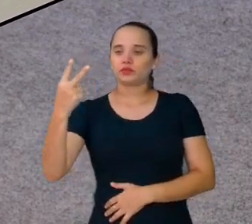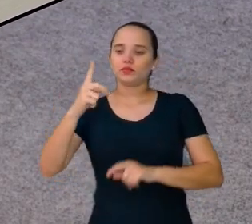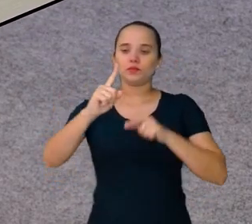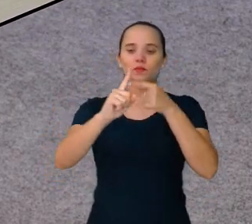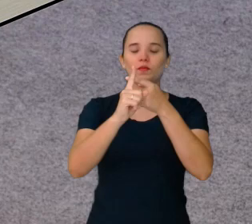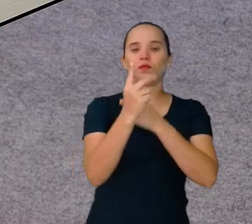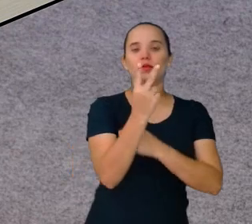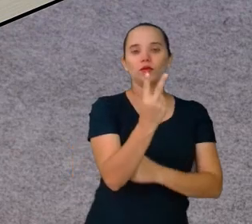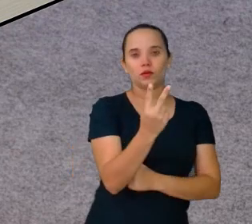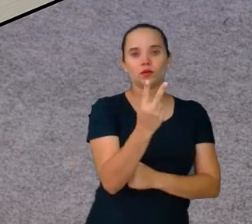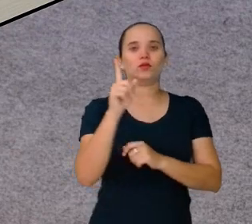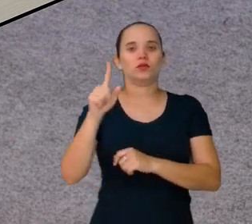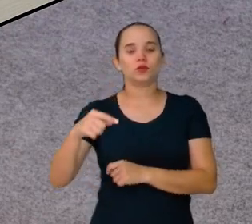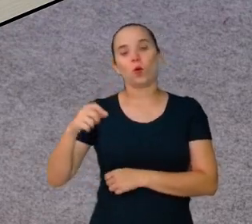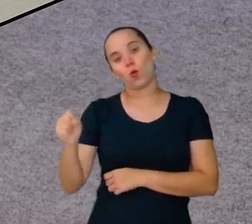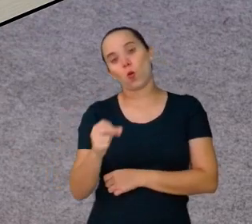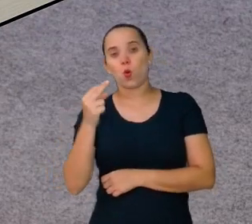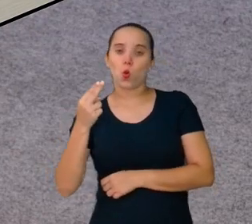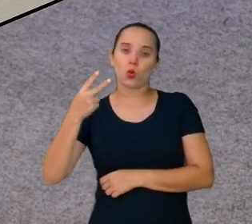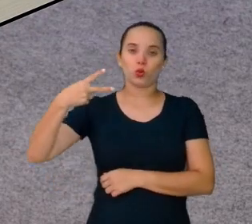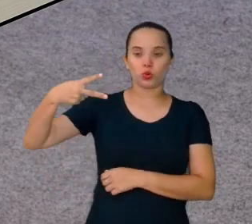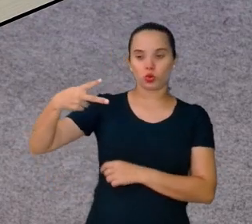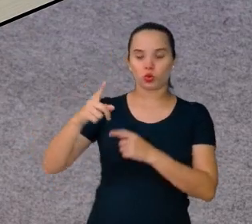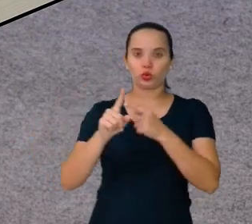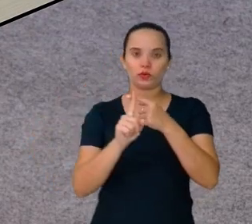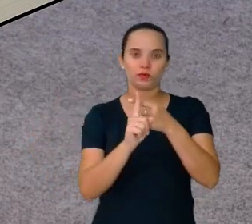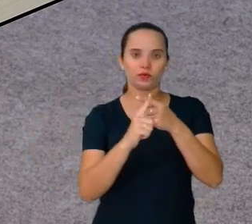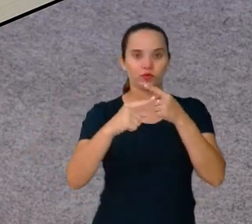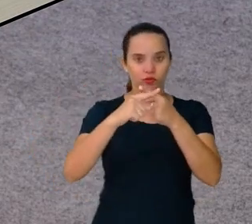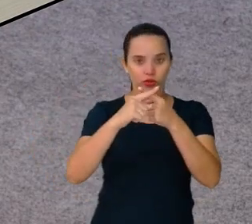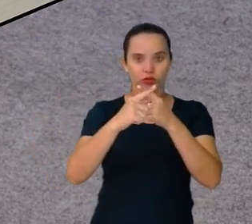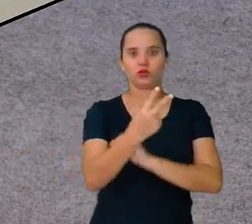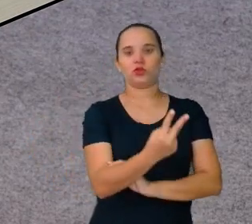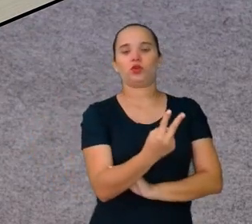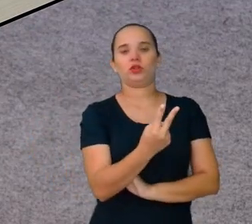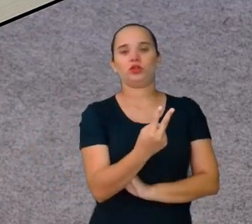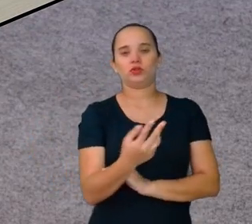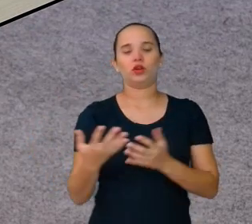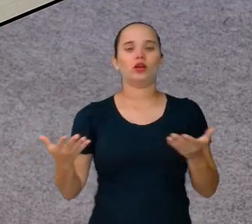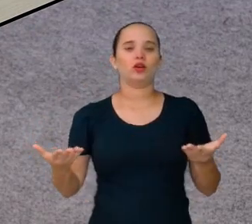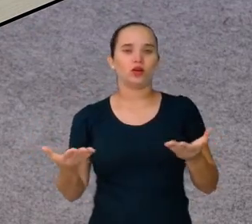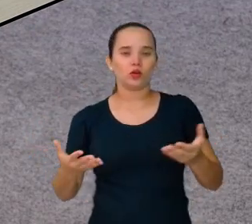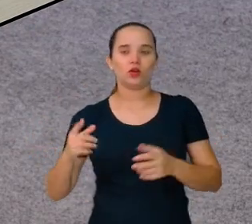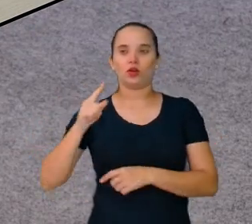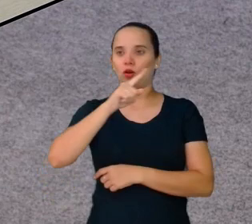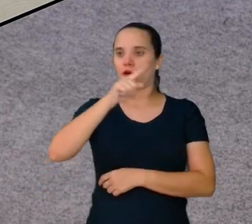2 vezes 2. Vamos fazer o quadrado de lado 3.